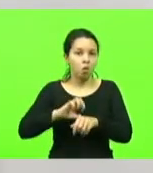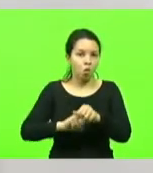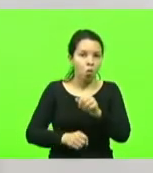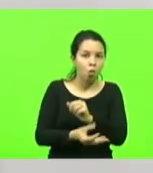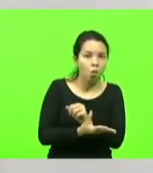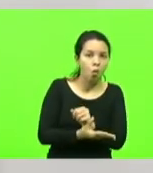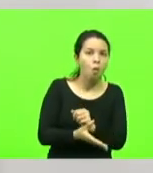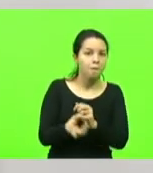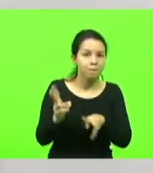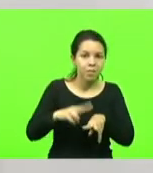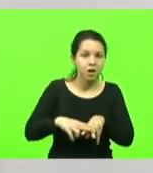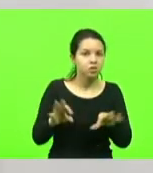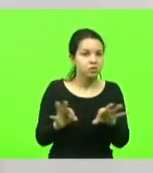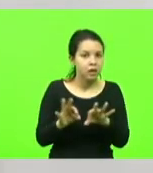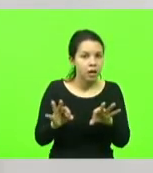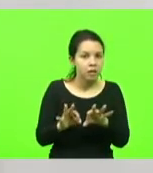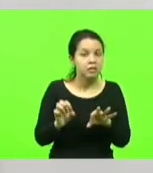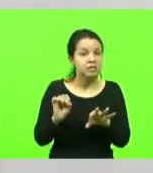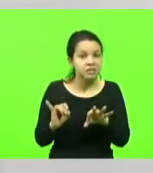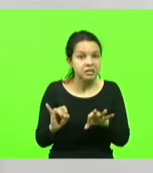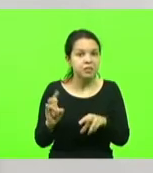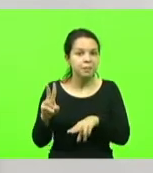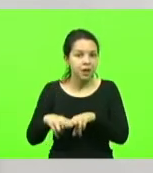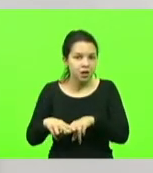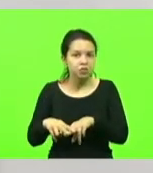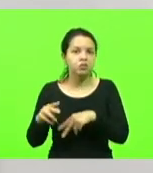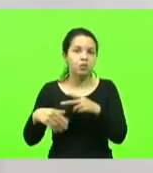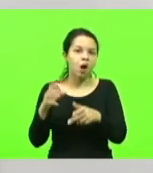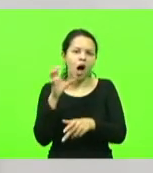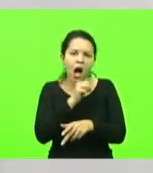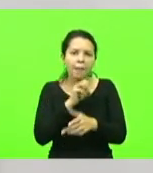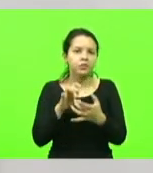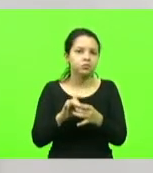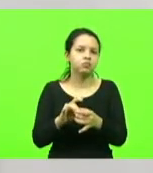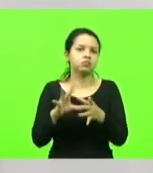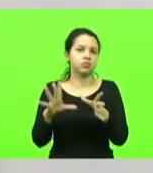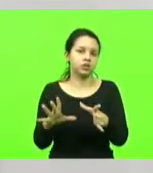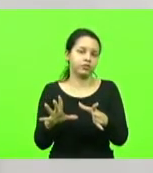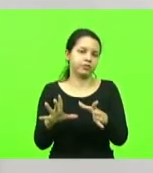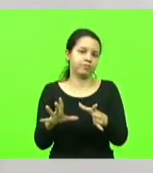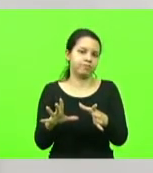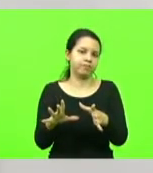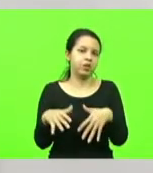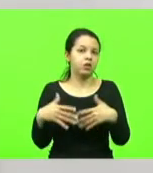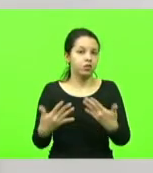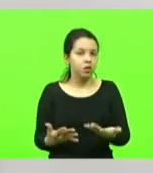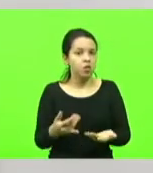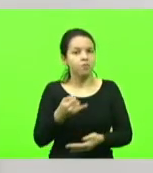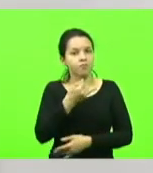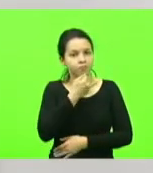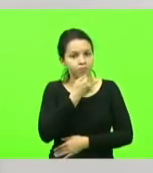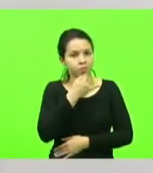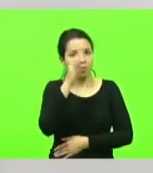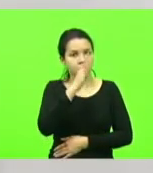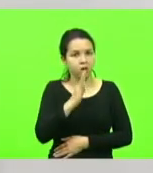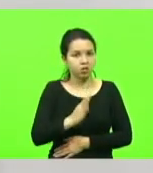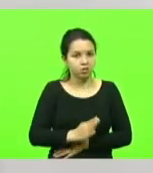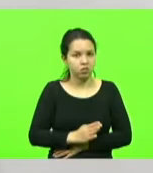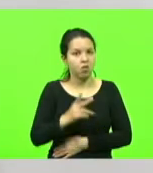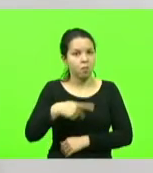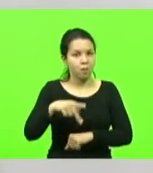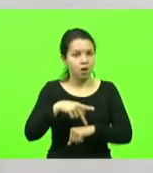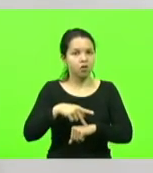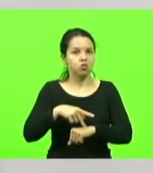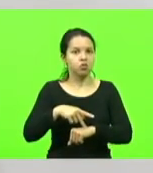liberados rapidamente pela justiça. Então, infelizmente, o Brasil é um país onde o crime